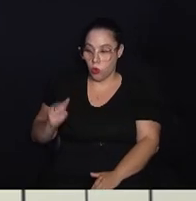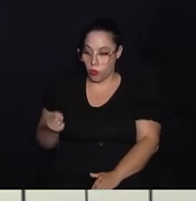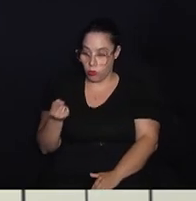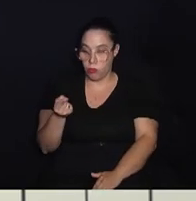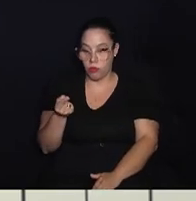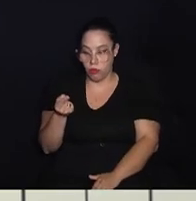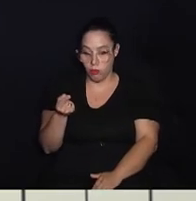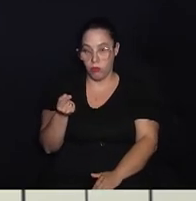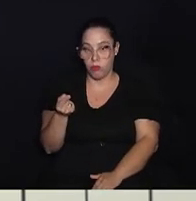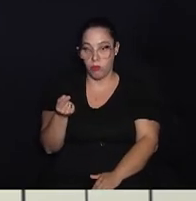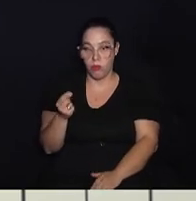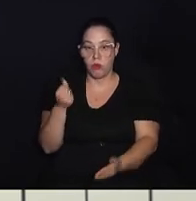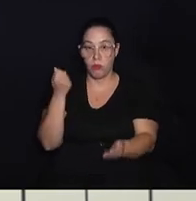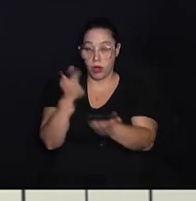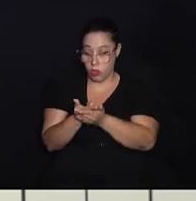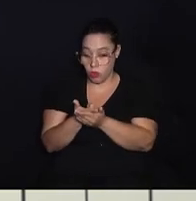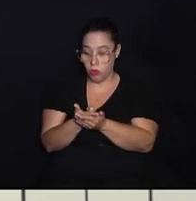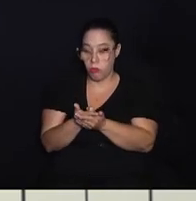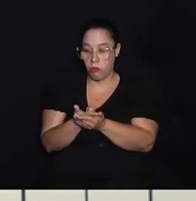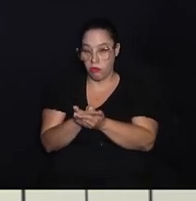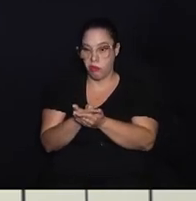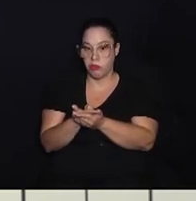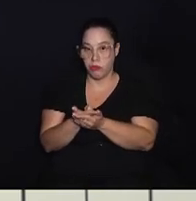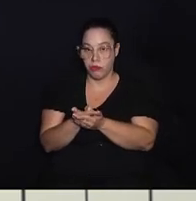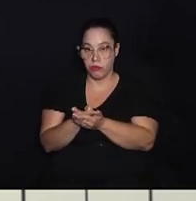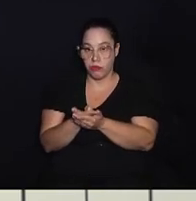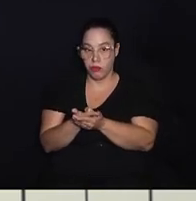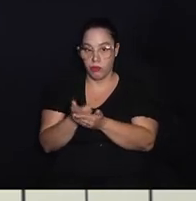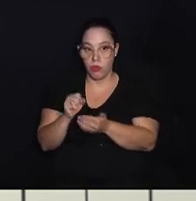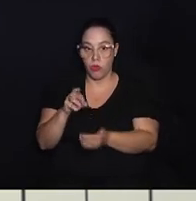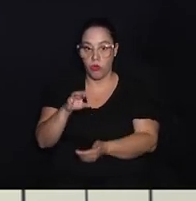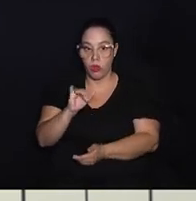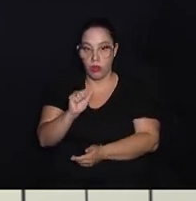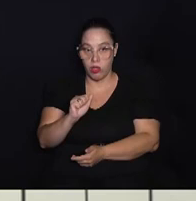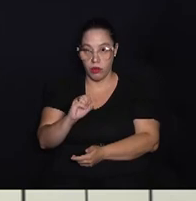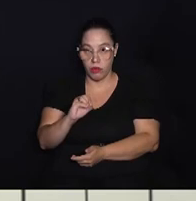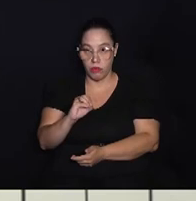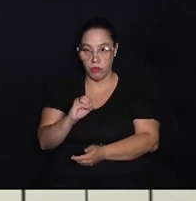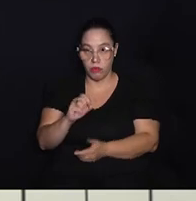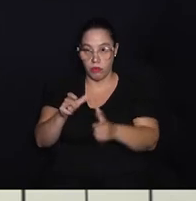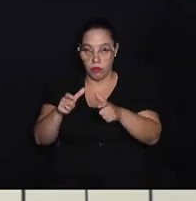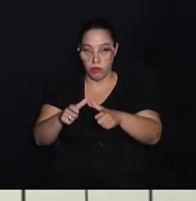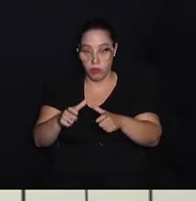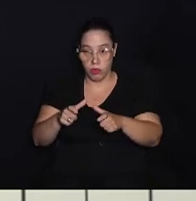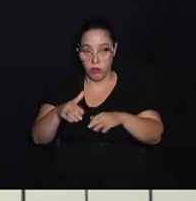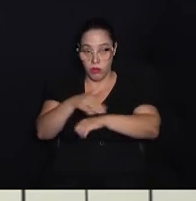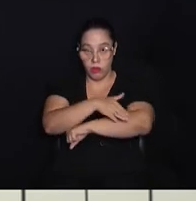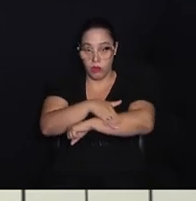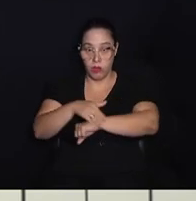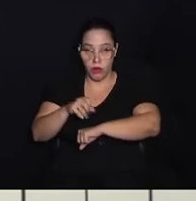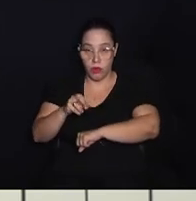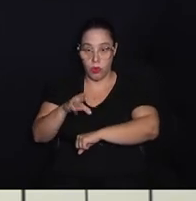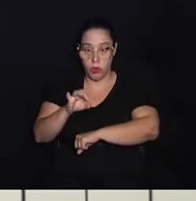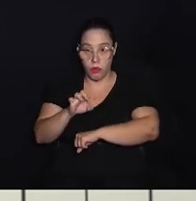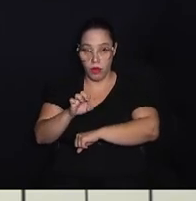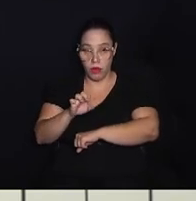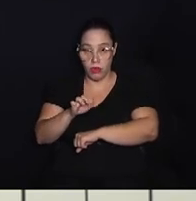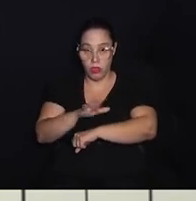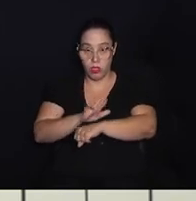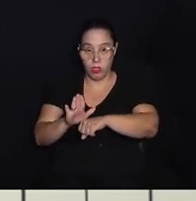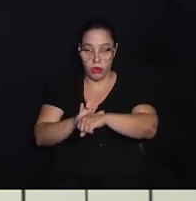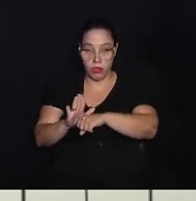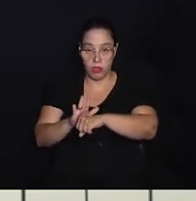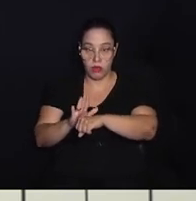descontos para a compra do imóvel. Os imóveis do feirão no sábado localizam-se no condomínio Clube Santorini Residência,